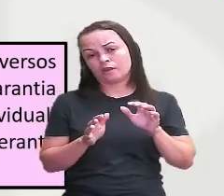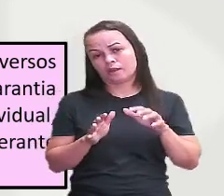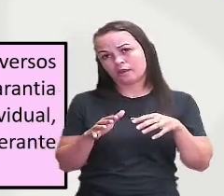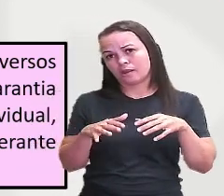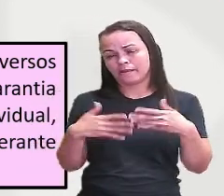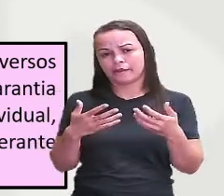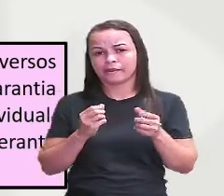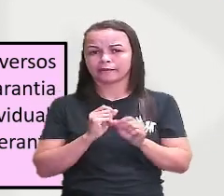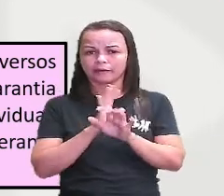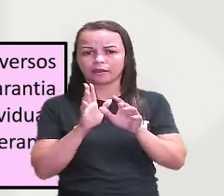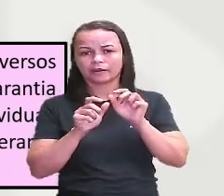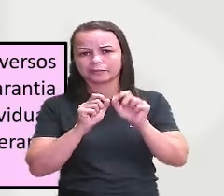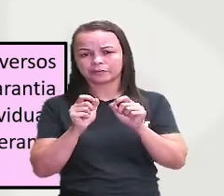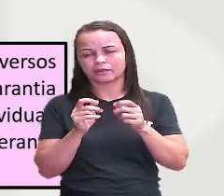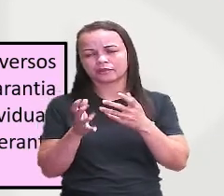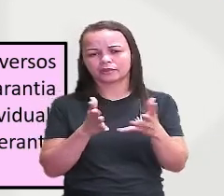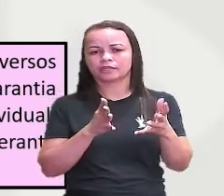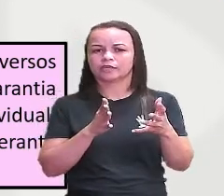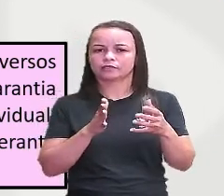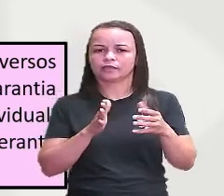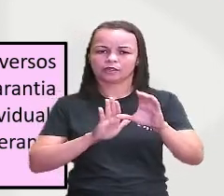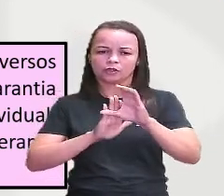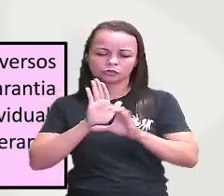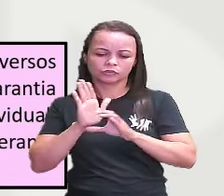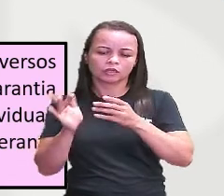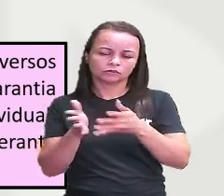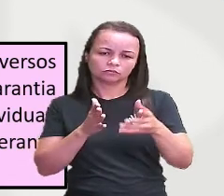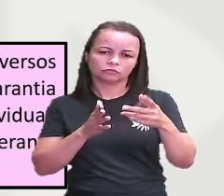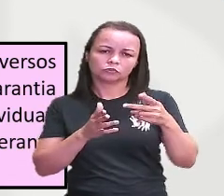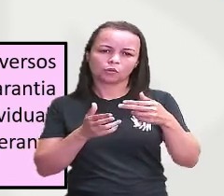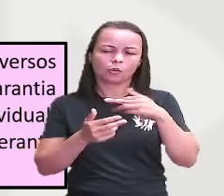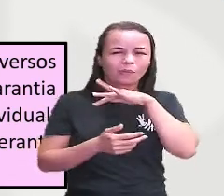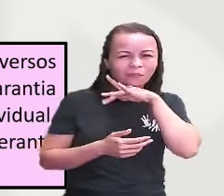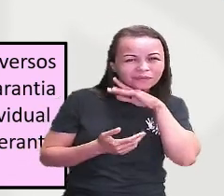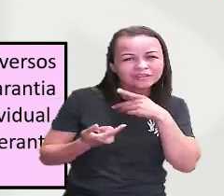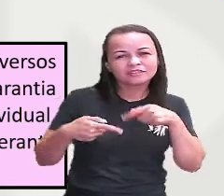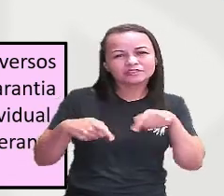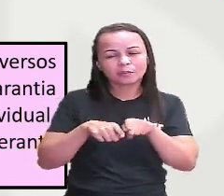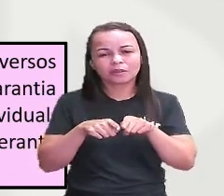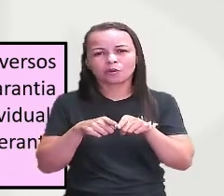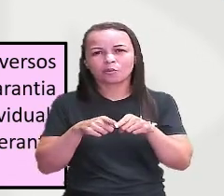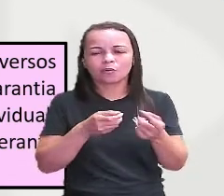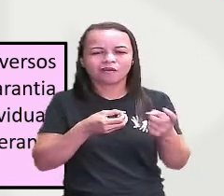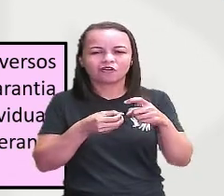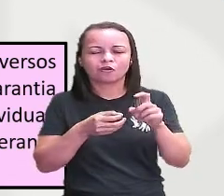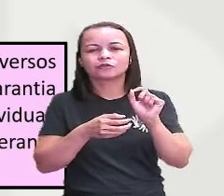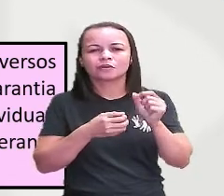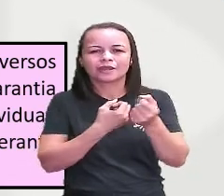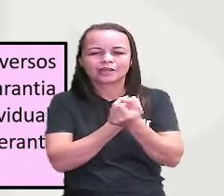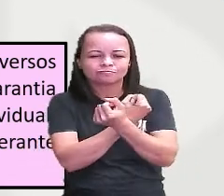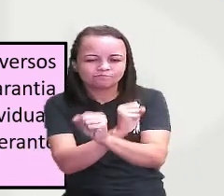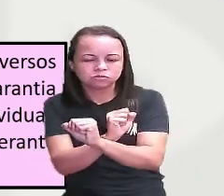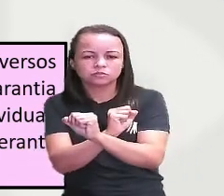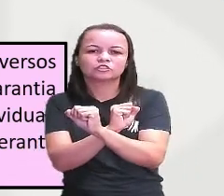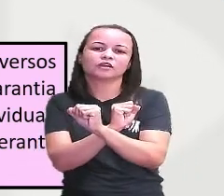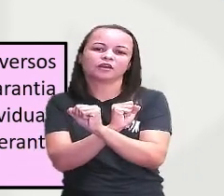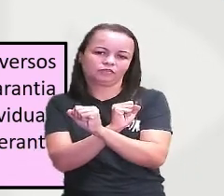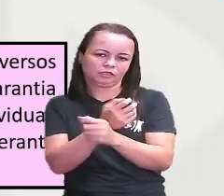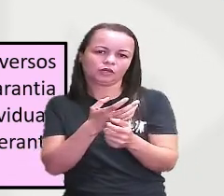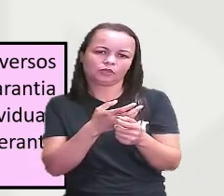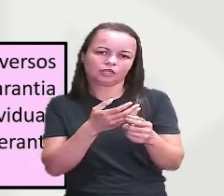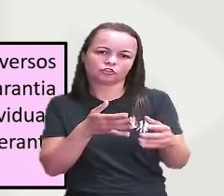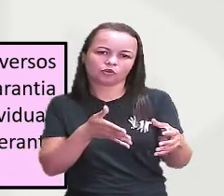coisas não tão legais como a manutenção ou a volta da escravidão nas colônias